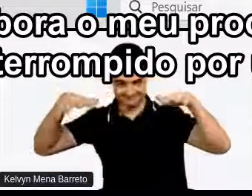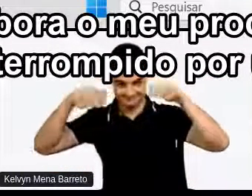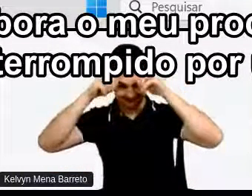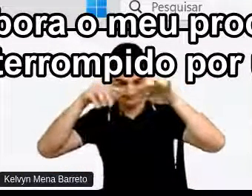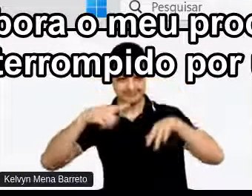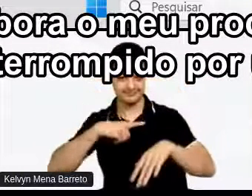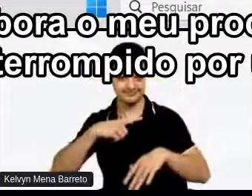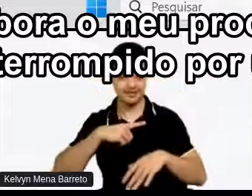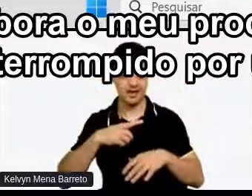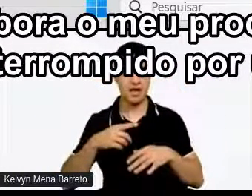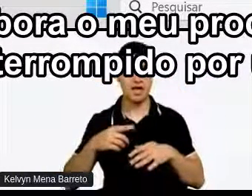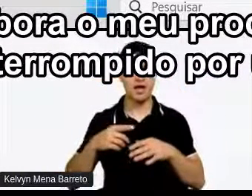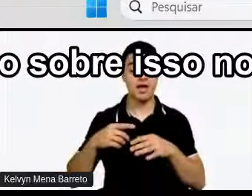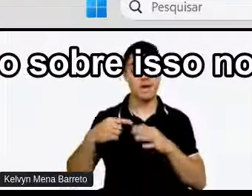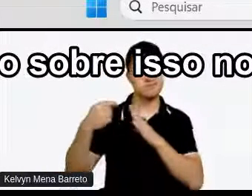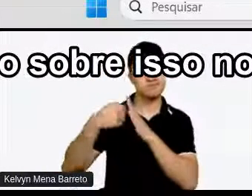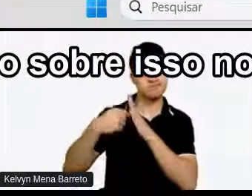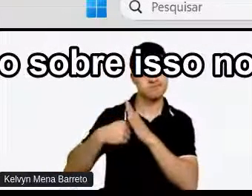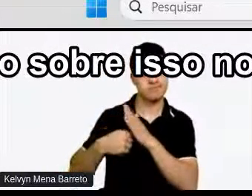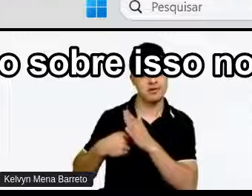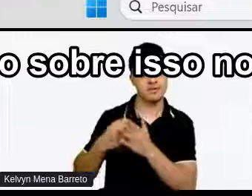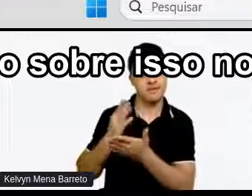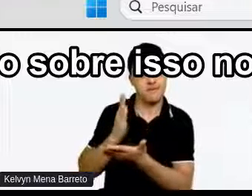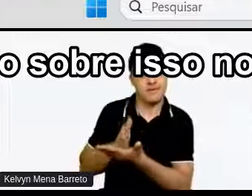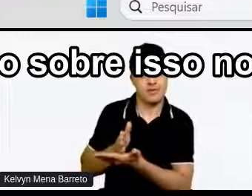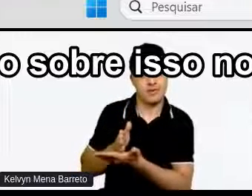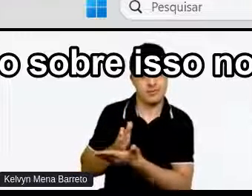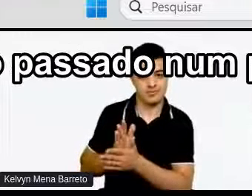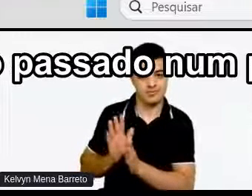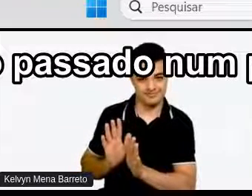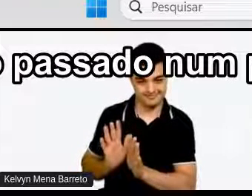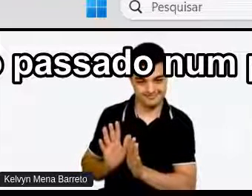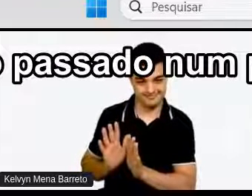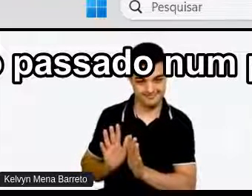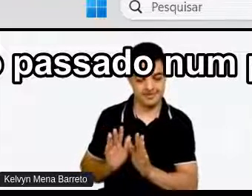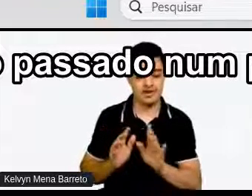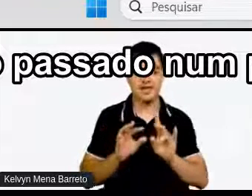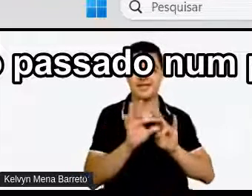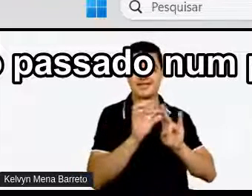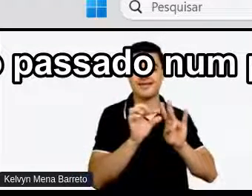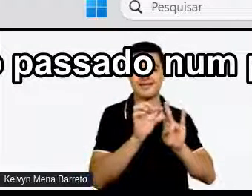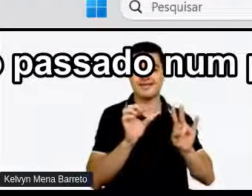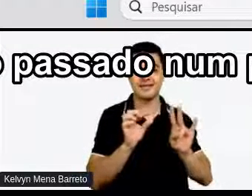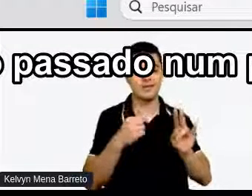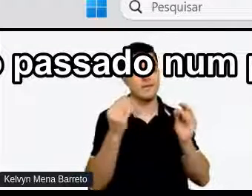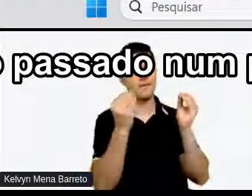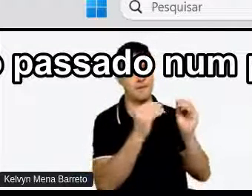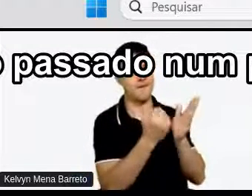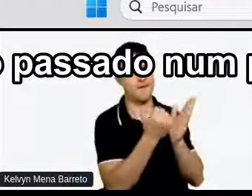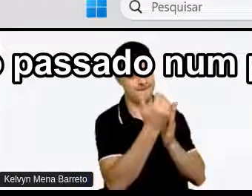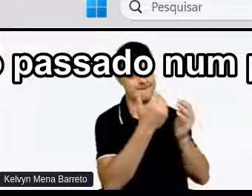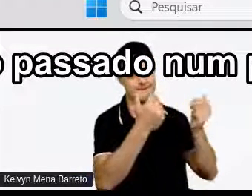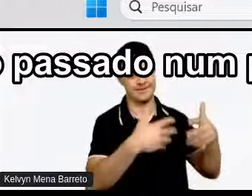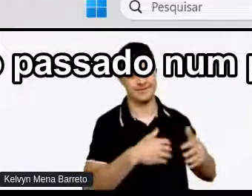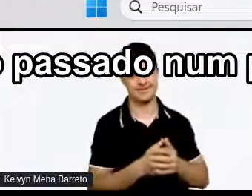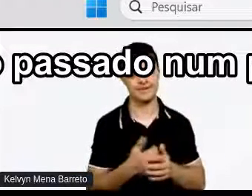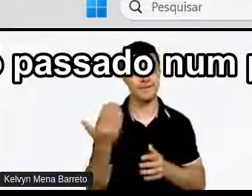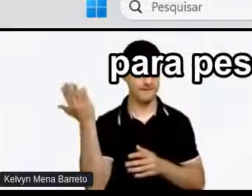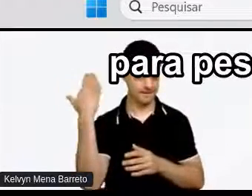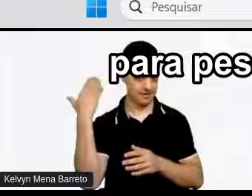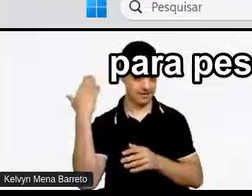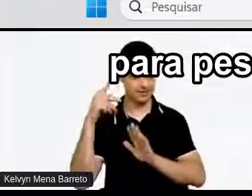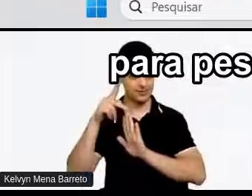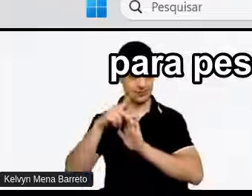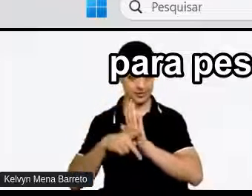laudo esteja interrompido Por uma decisão minha Eu falo sobre isso No meu LinkedIn também Eu já trabalhei no passado Num projeto muito amoroso De